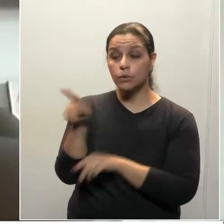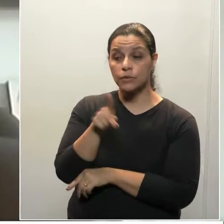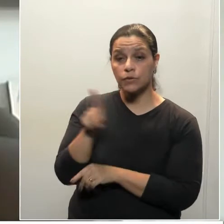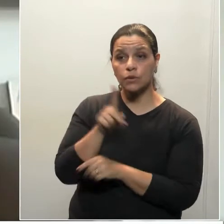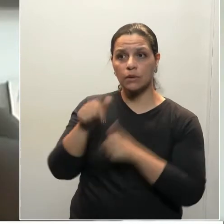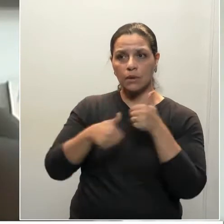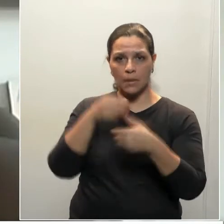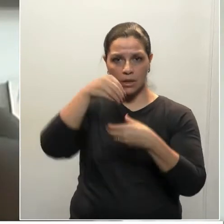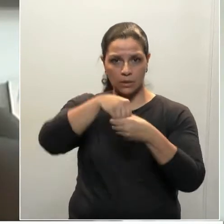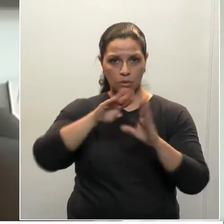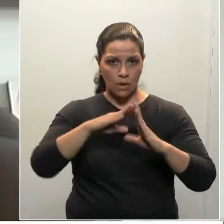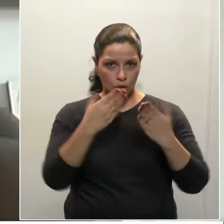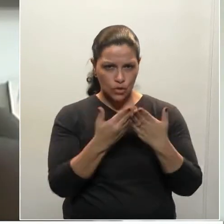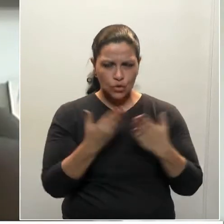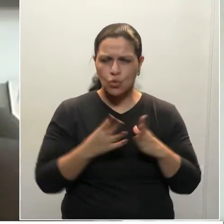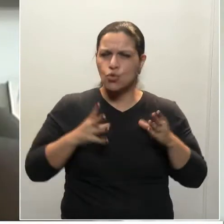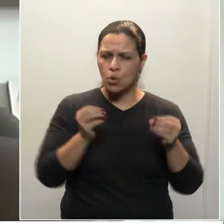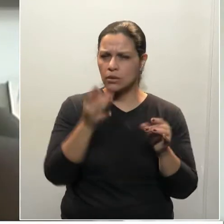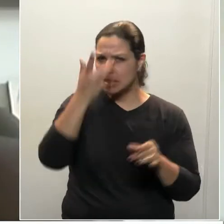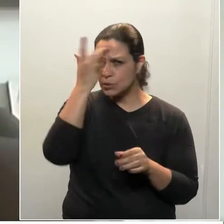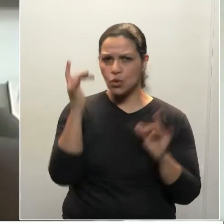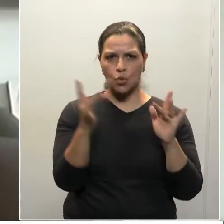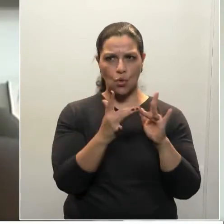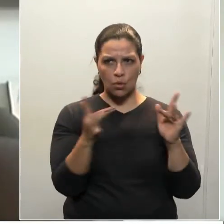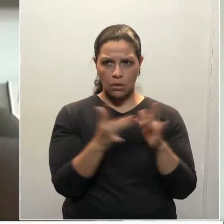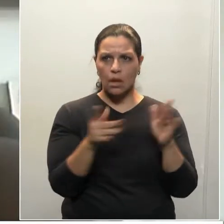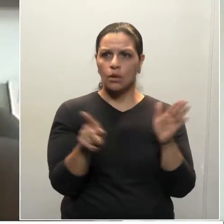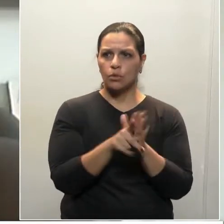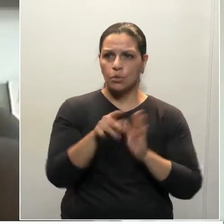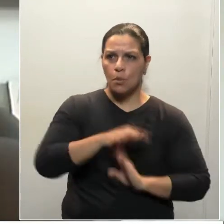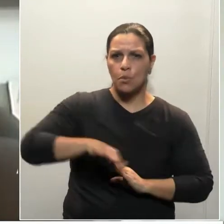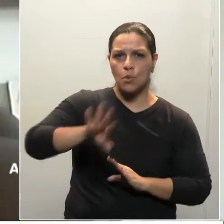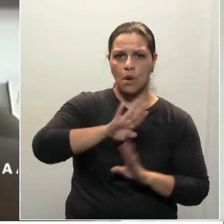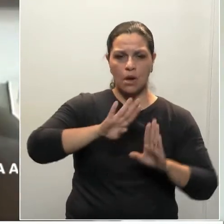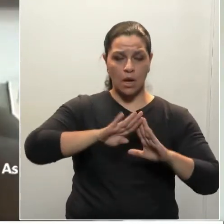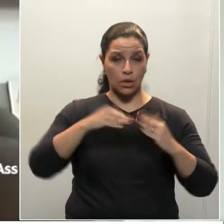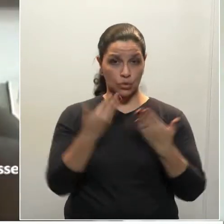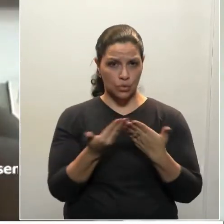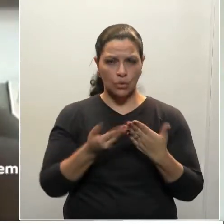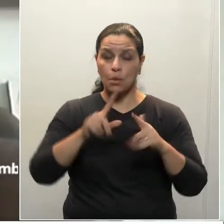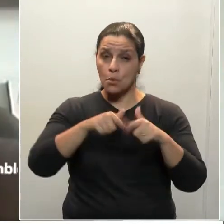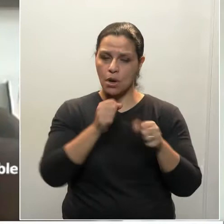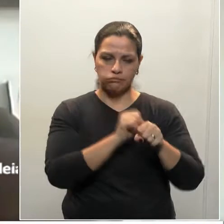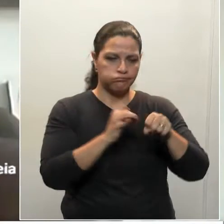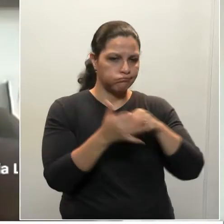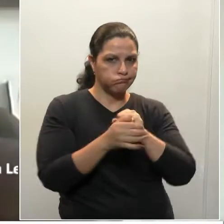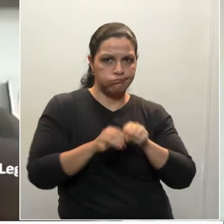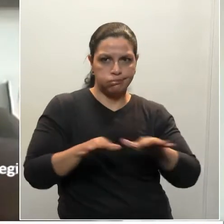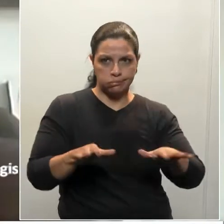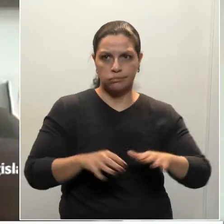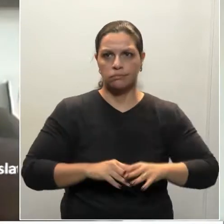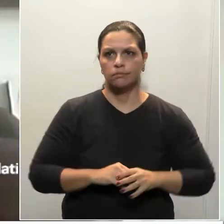professores, enfim, a todos aqueles que estão submetidos hoje a essa pandemia, todos em conta